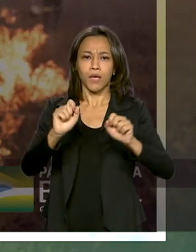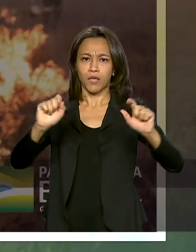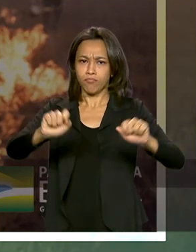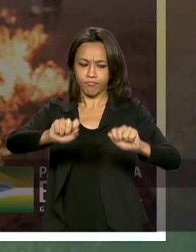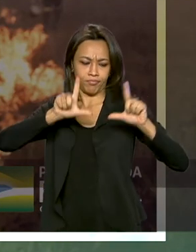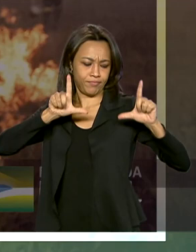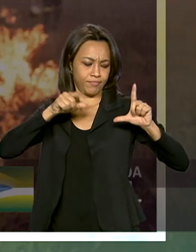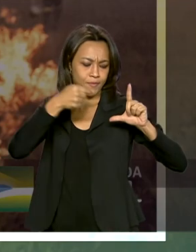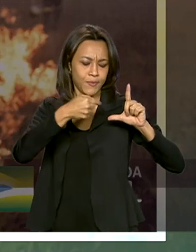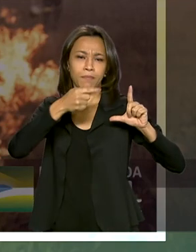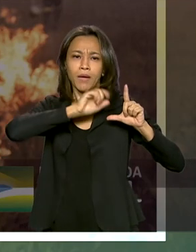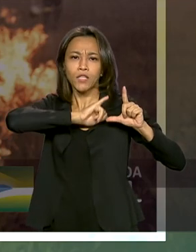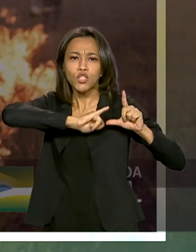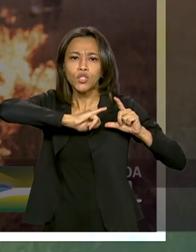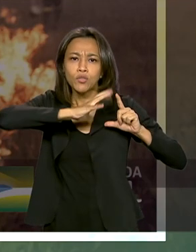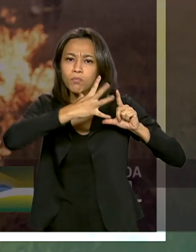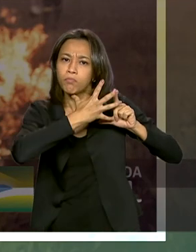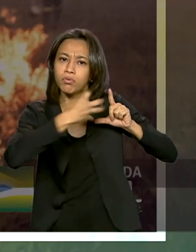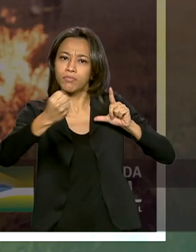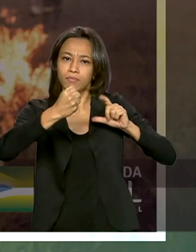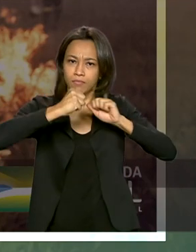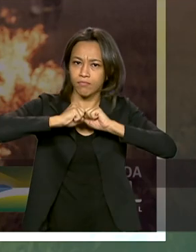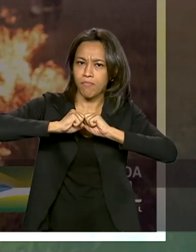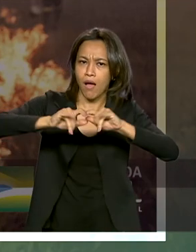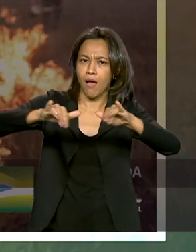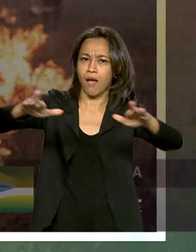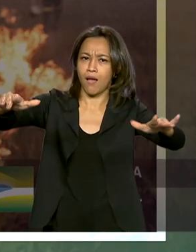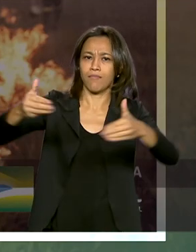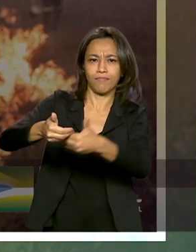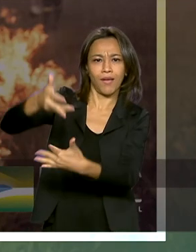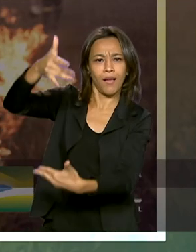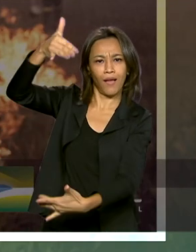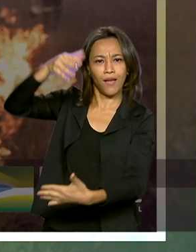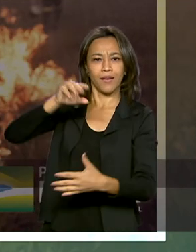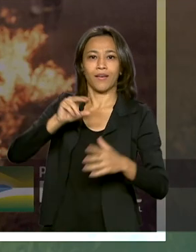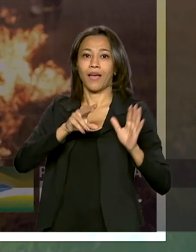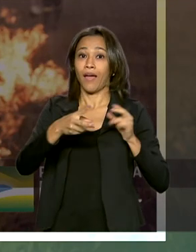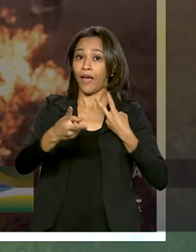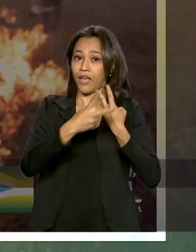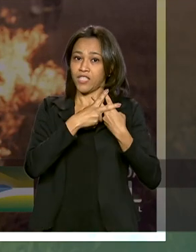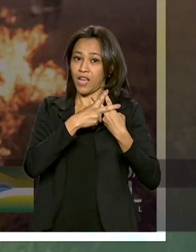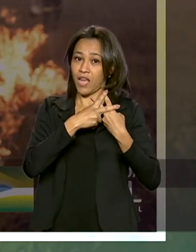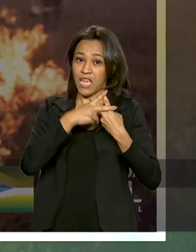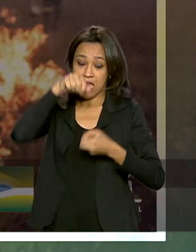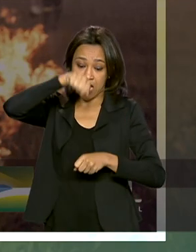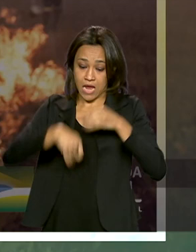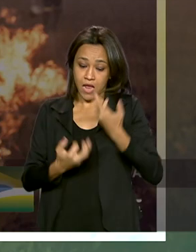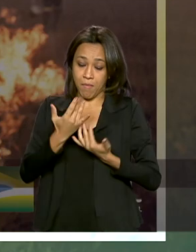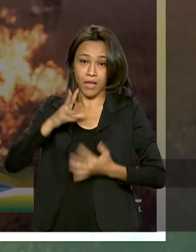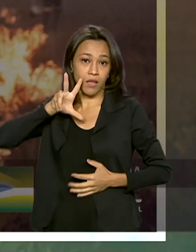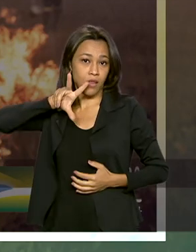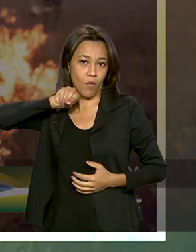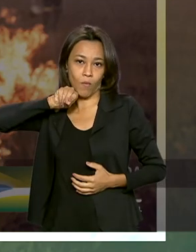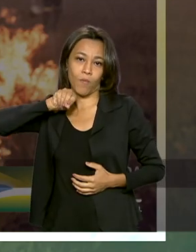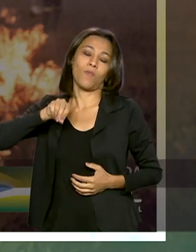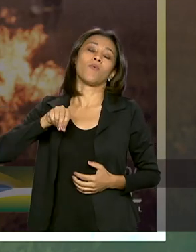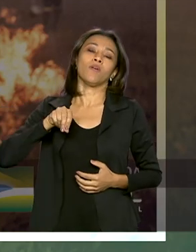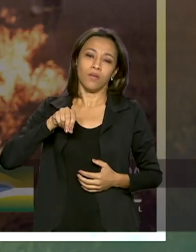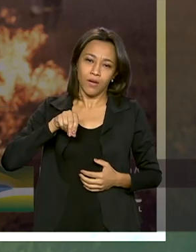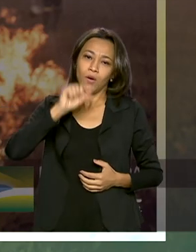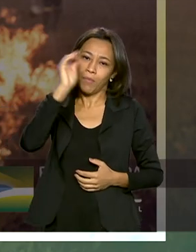nas suas redes sociais com a hashtag queimada não. Com a união de esforços, o Brasil